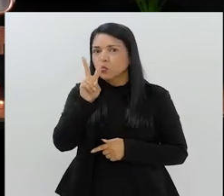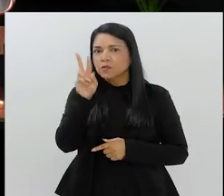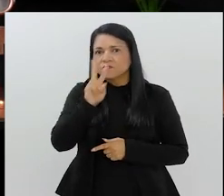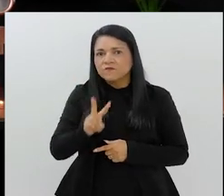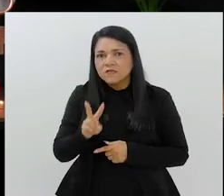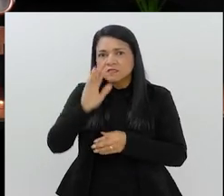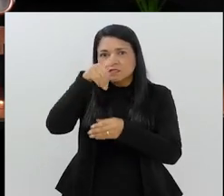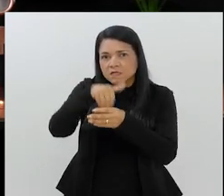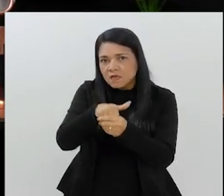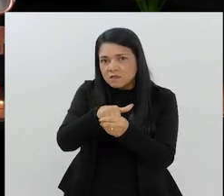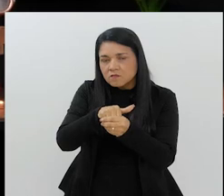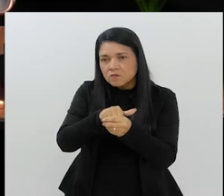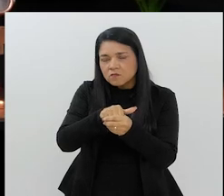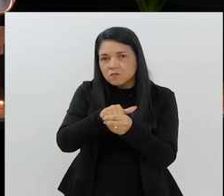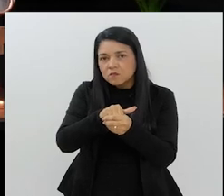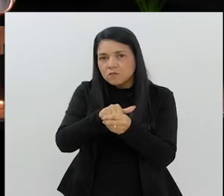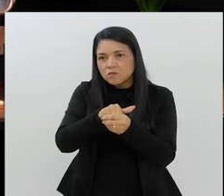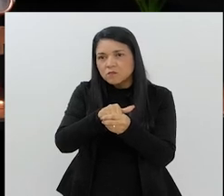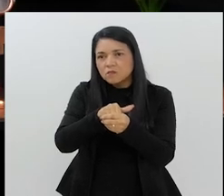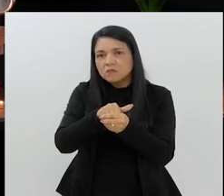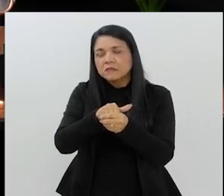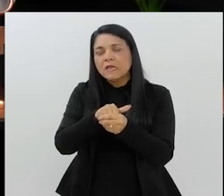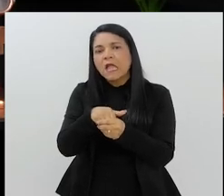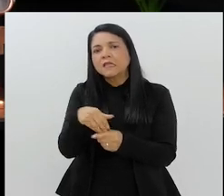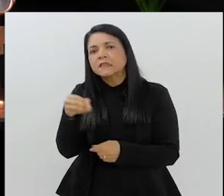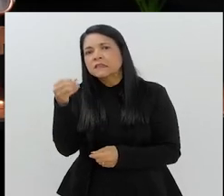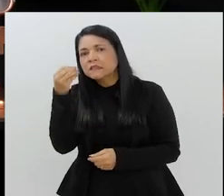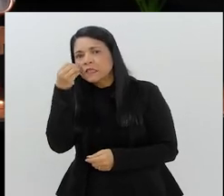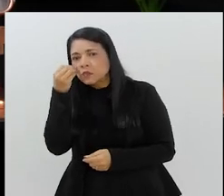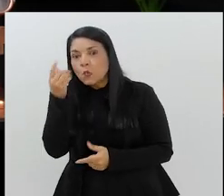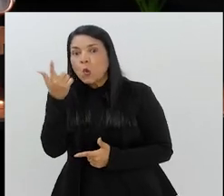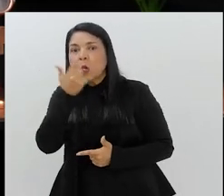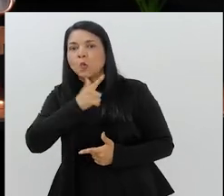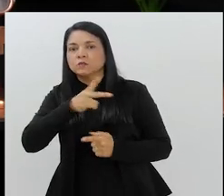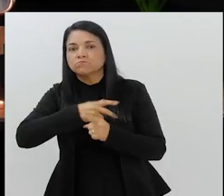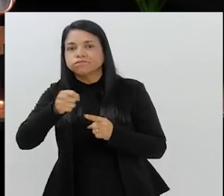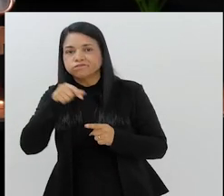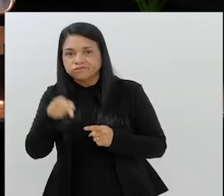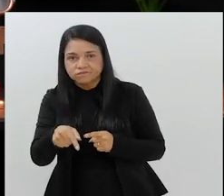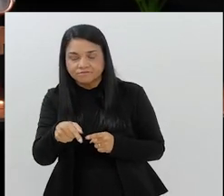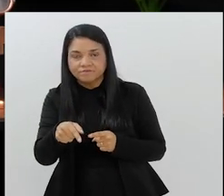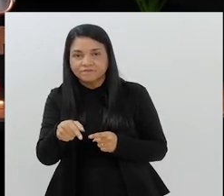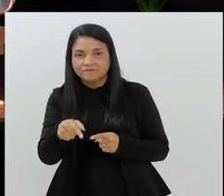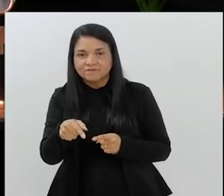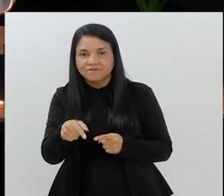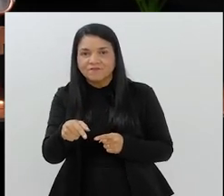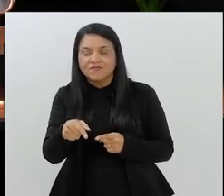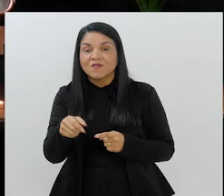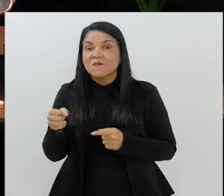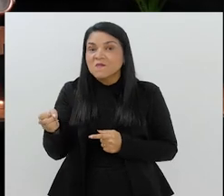reeleito. Portanto, só uma reeleição. Aí, tentou e levou para